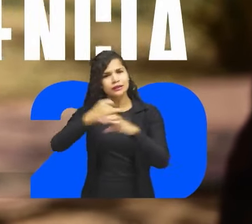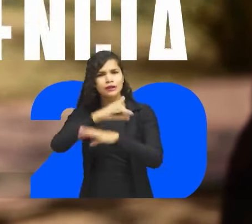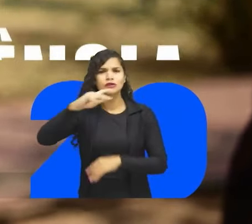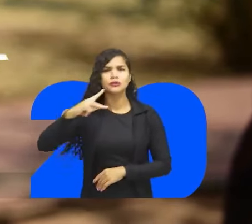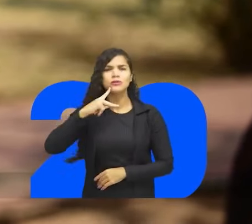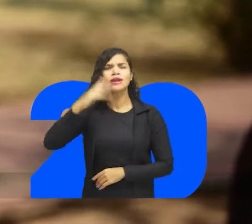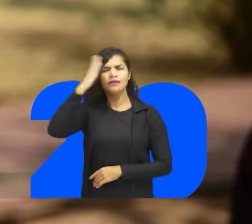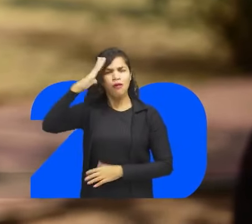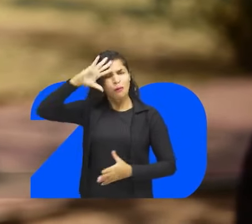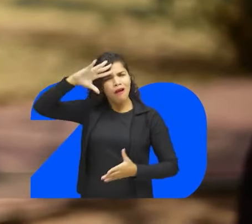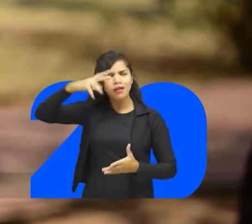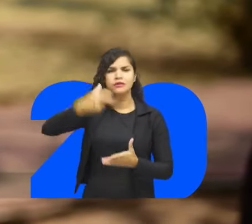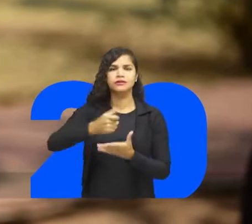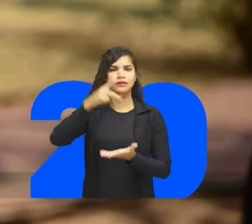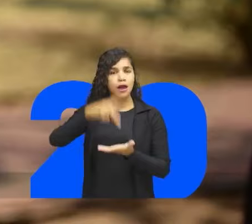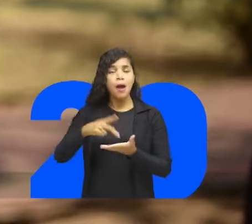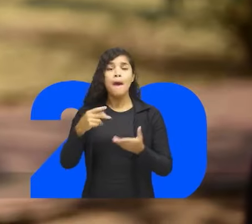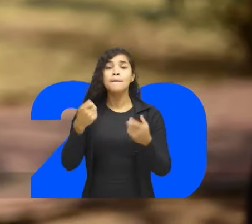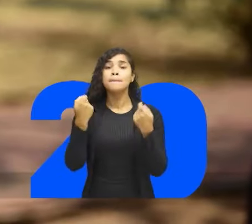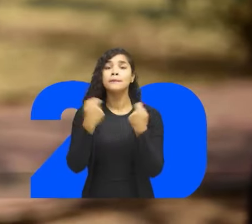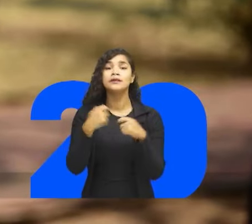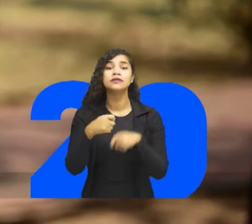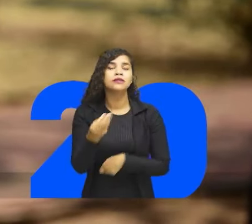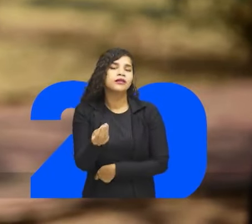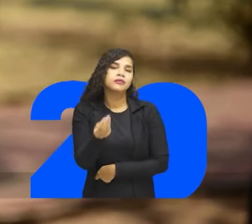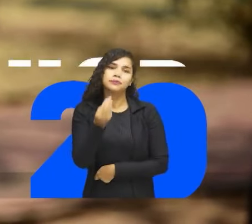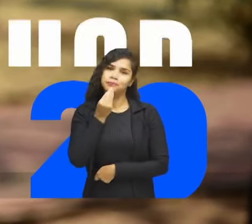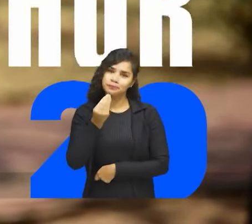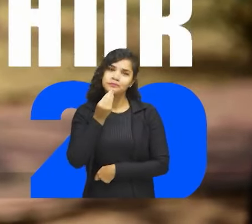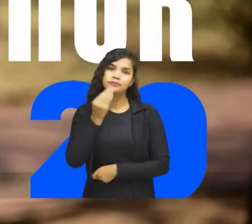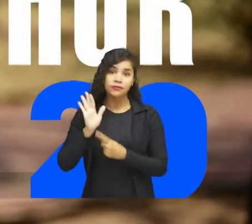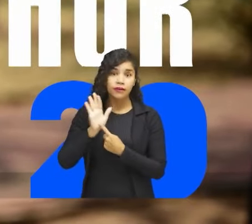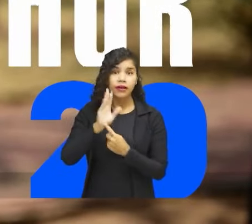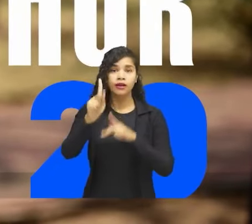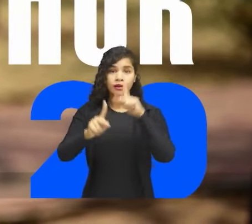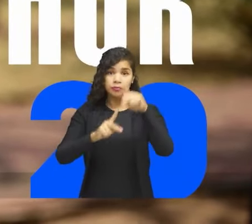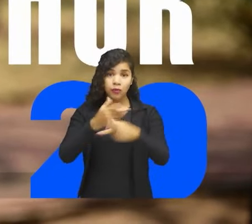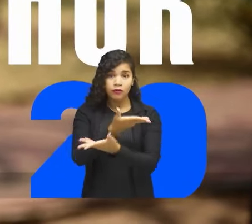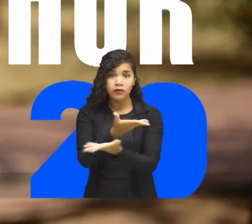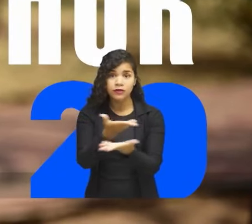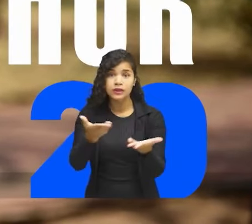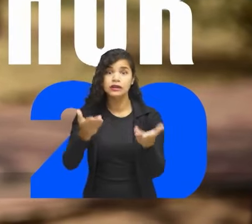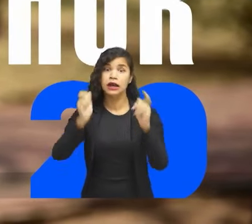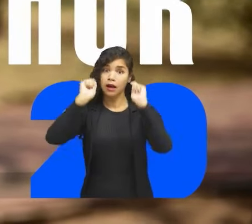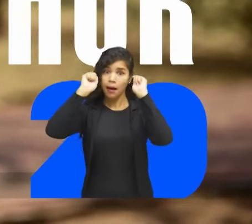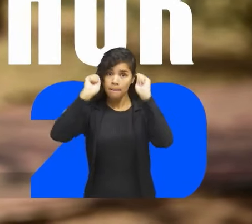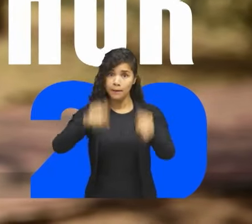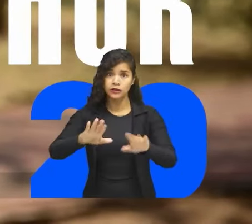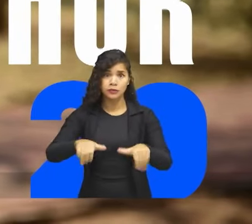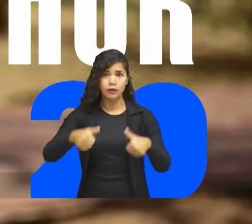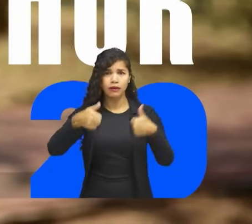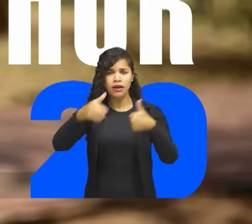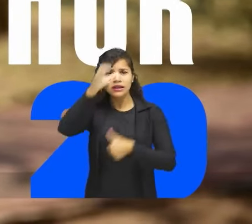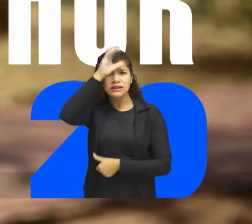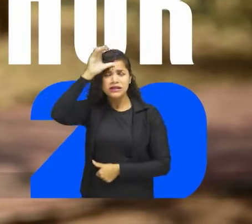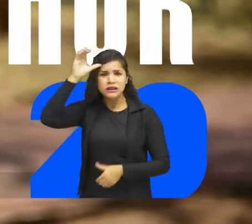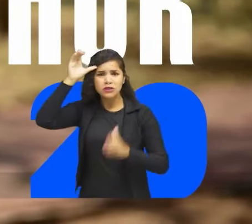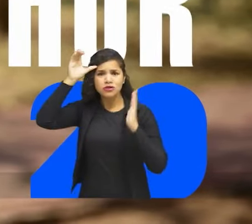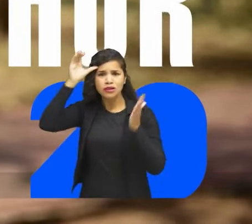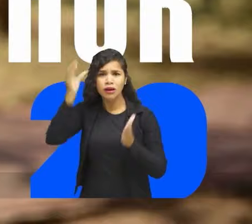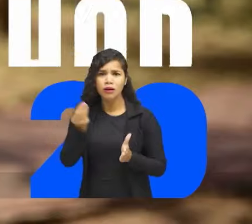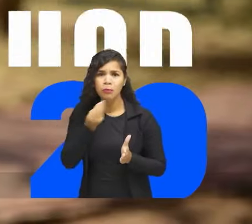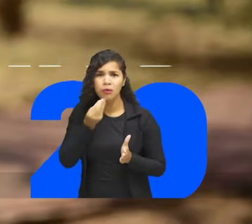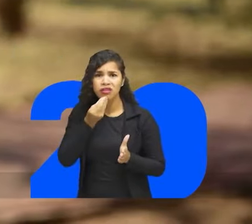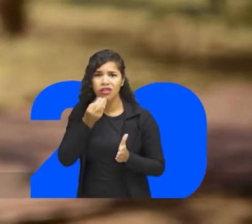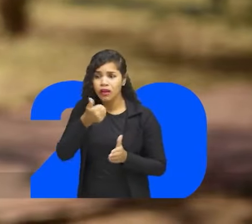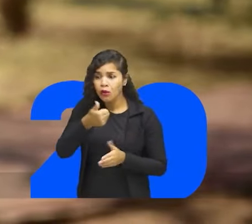cidade Sei como resolver Só preciso de uma oportunidade pra mostrar que dá pra fazer melhor Cícero já